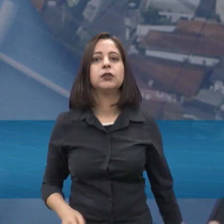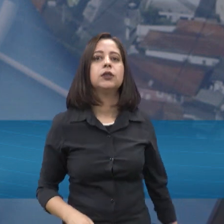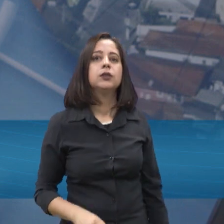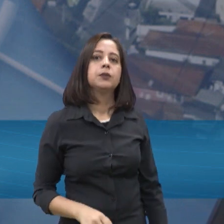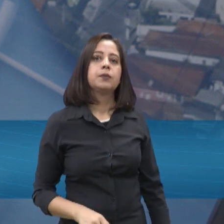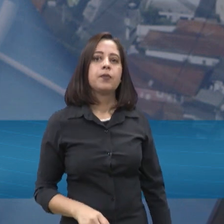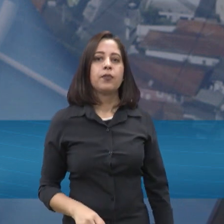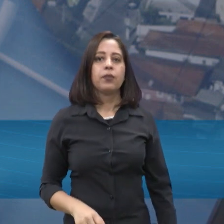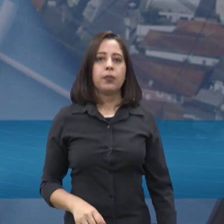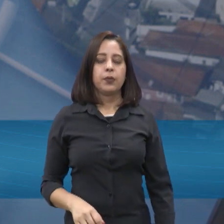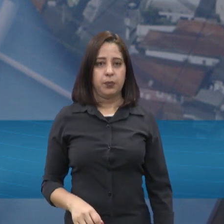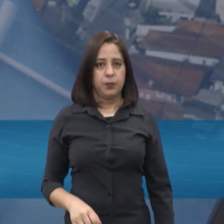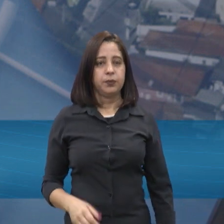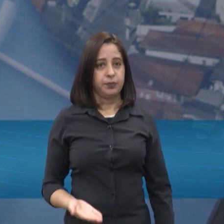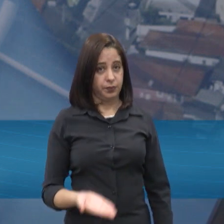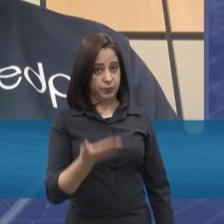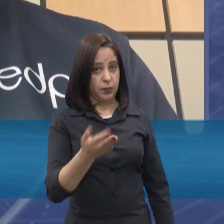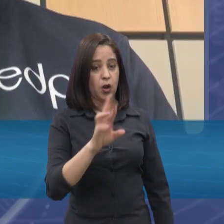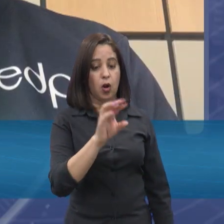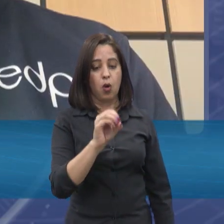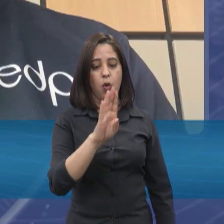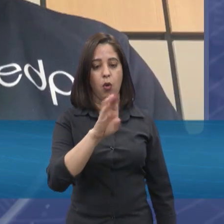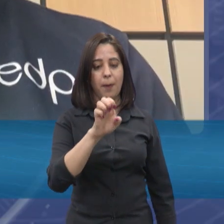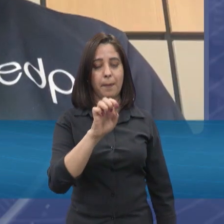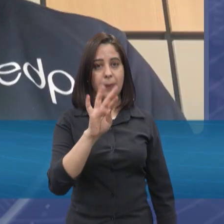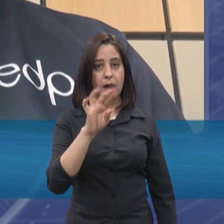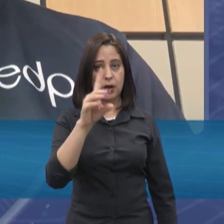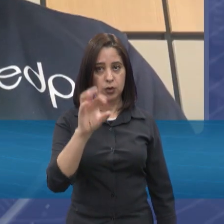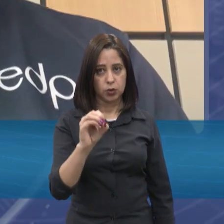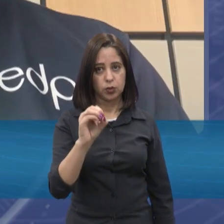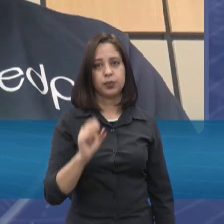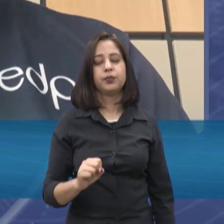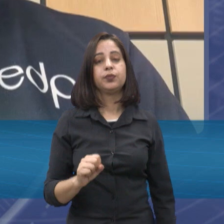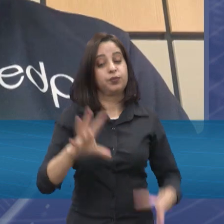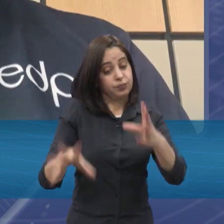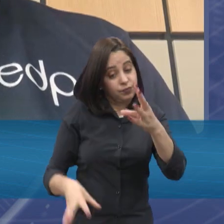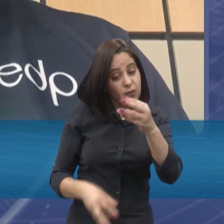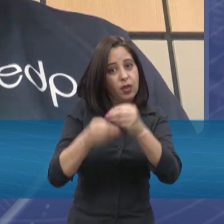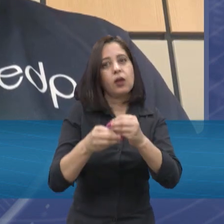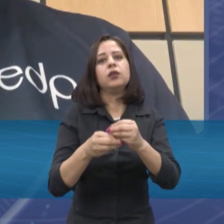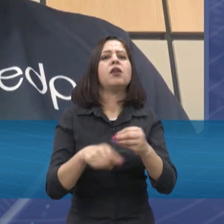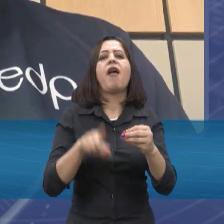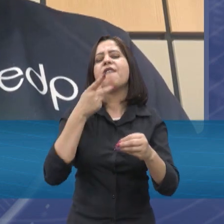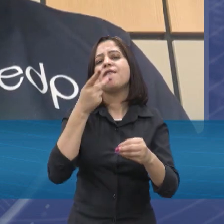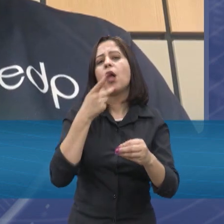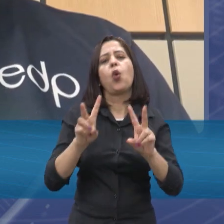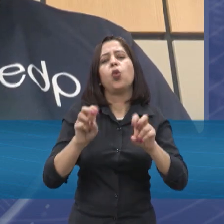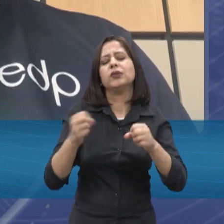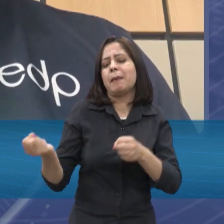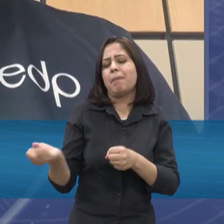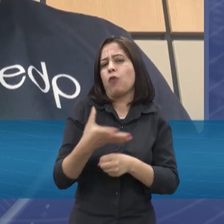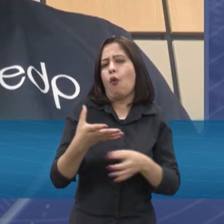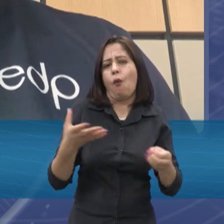passar a palavra para o Roberto também, né, falando, a gente falou aqui um pouquinho dessa modernização, isso também